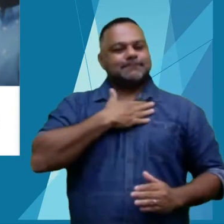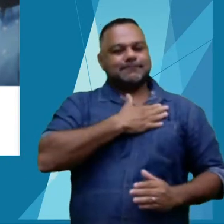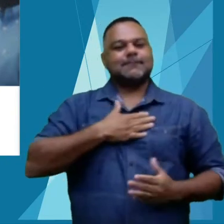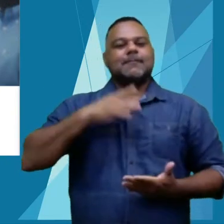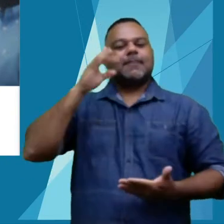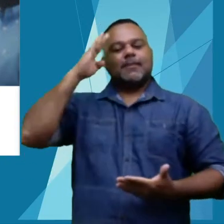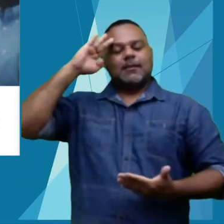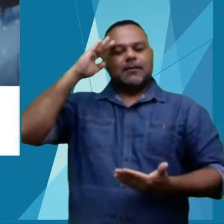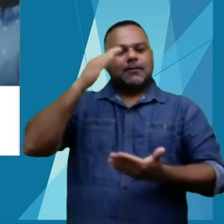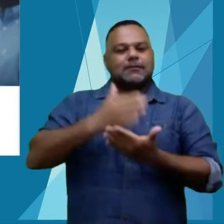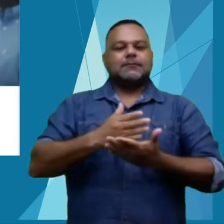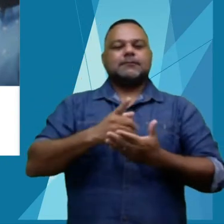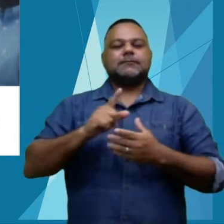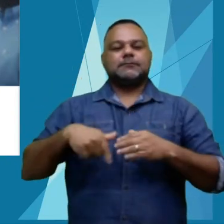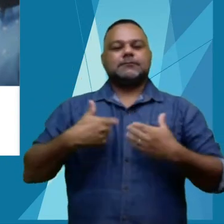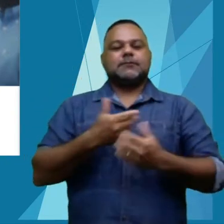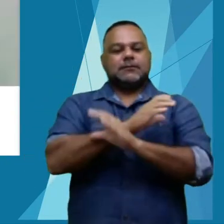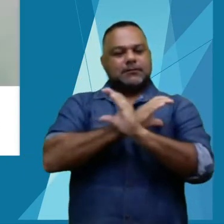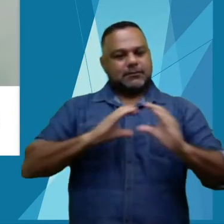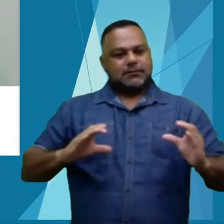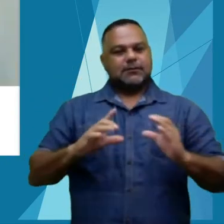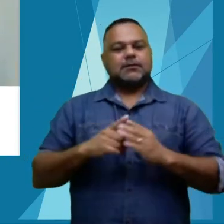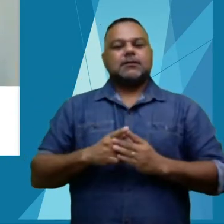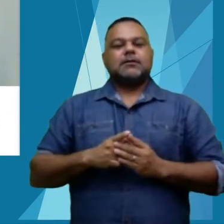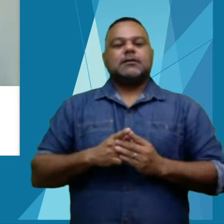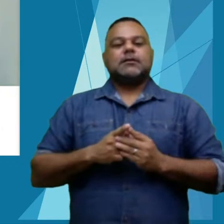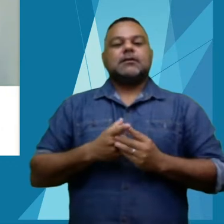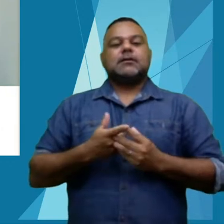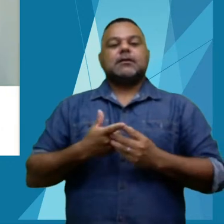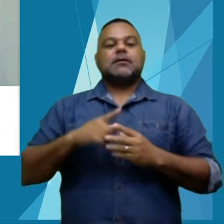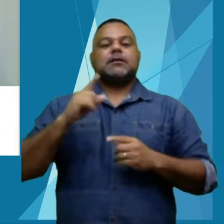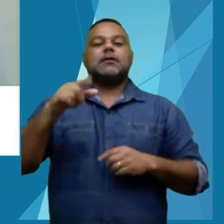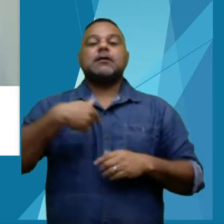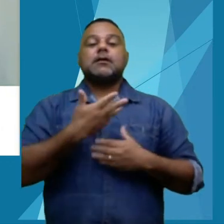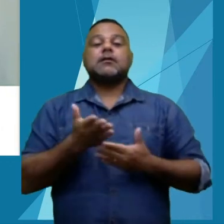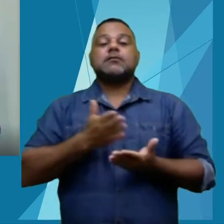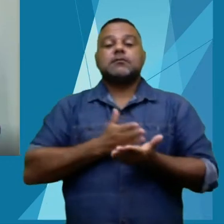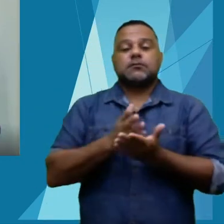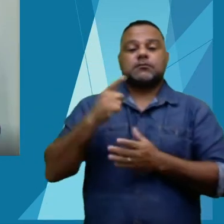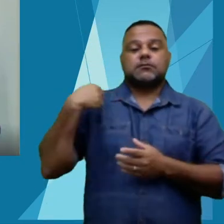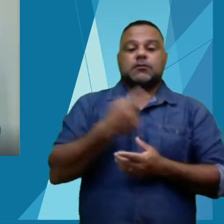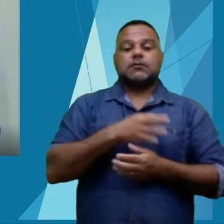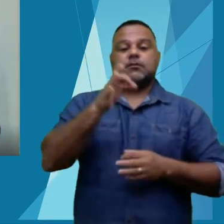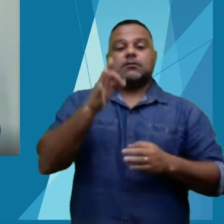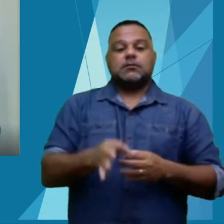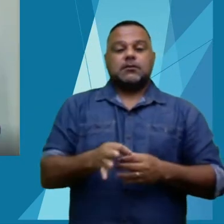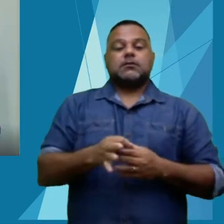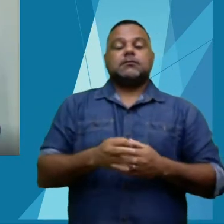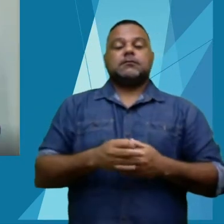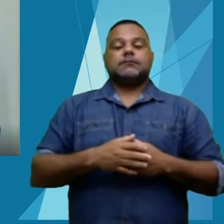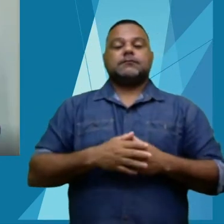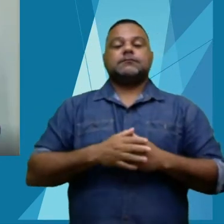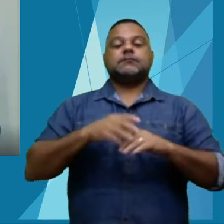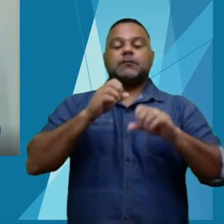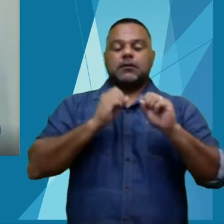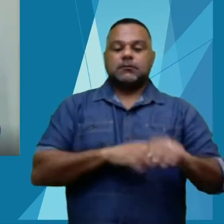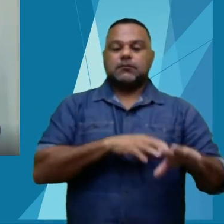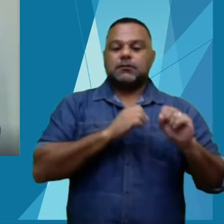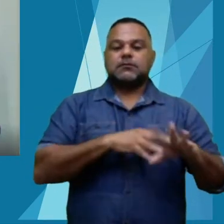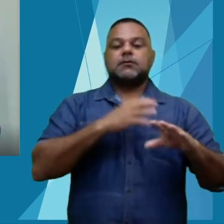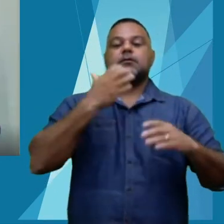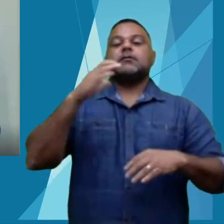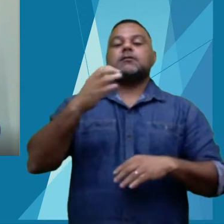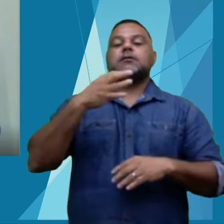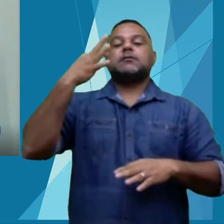certeza, como eu já falei no início, que o caminho é esse, o caminho trilhado é sim pela educação, ciência e